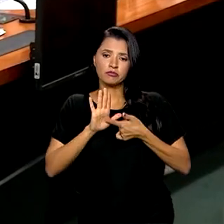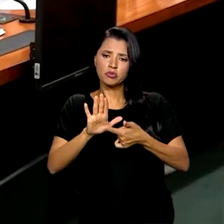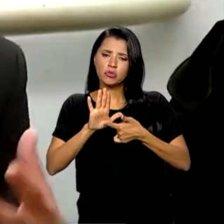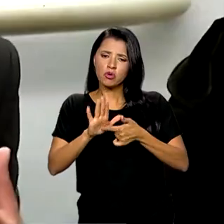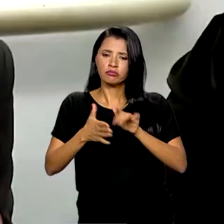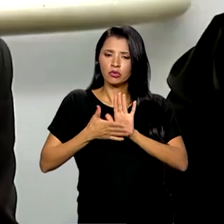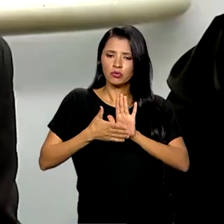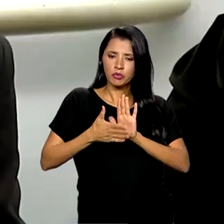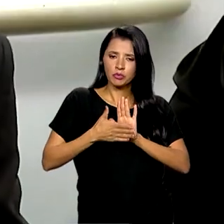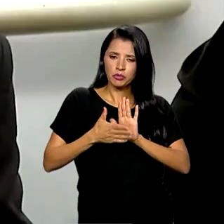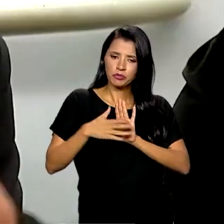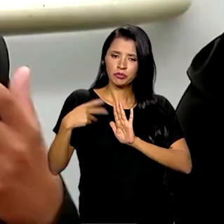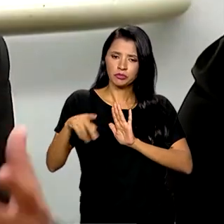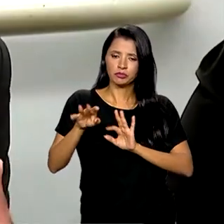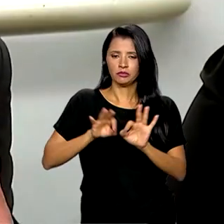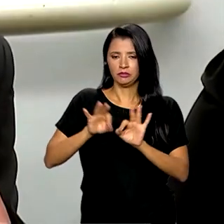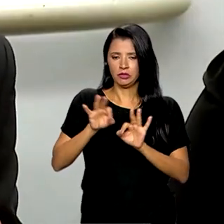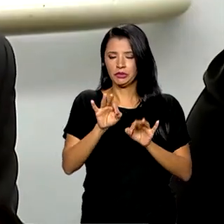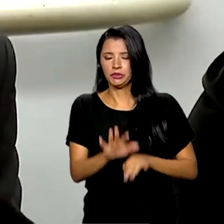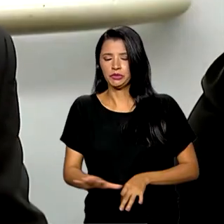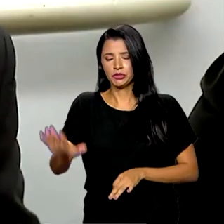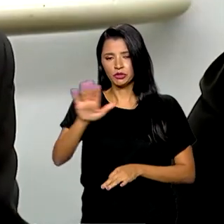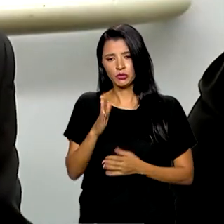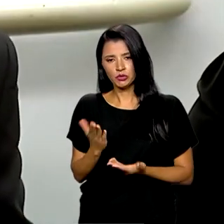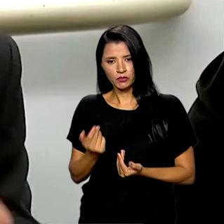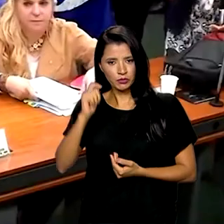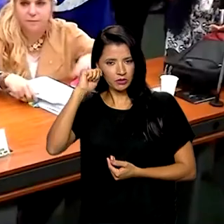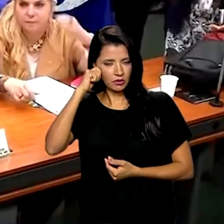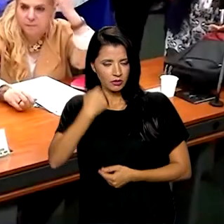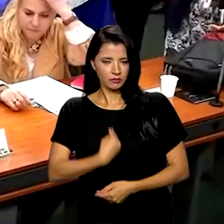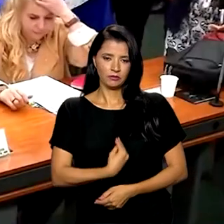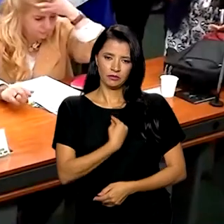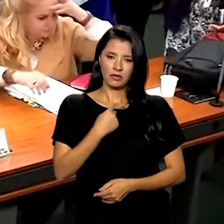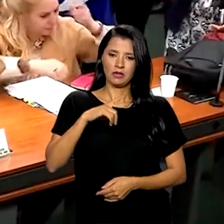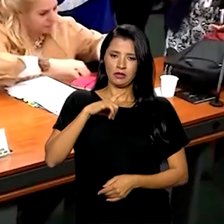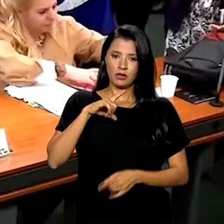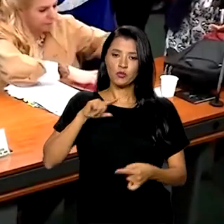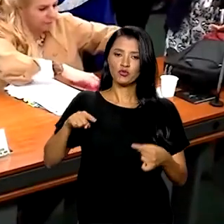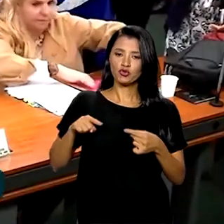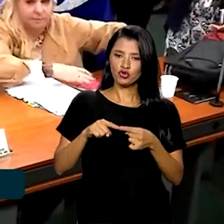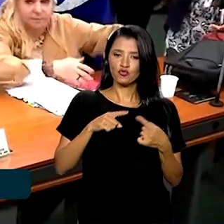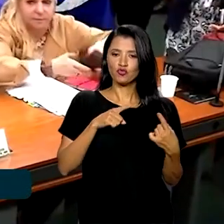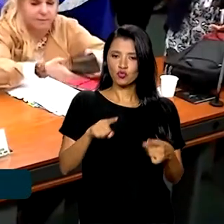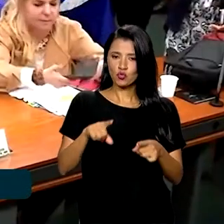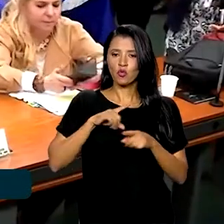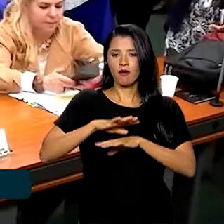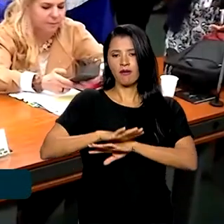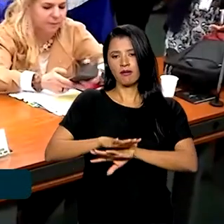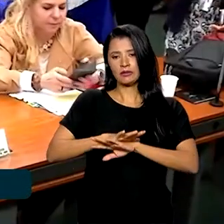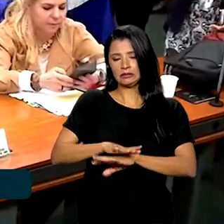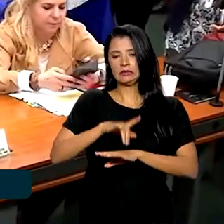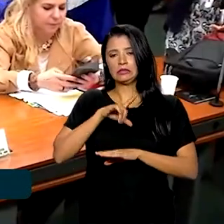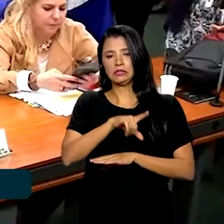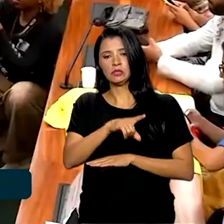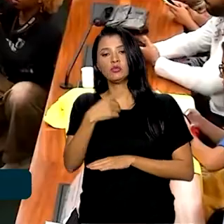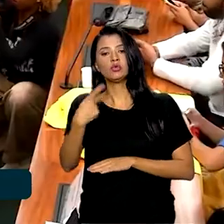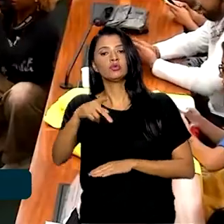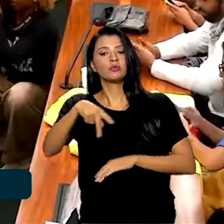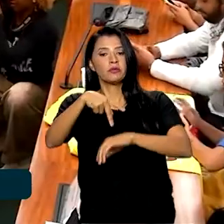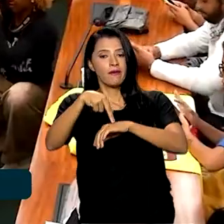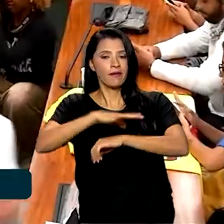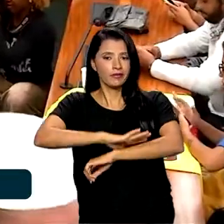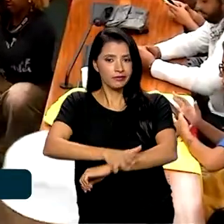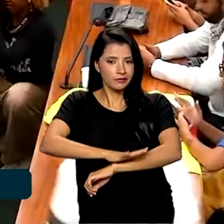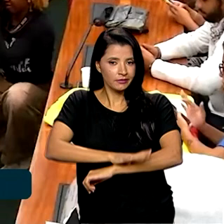propostas para o Plano Nacional Juventude Negra Viva, que terá a missão de combater o racismo estrutural no país e